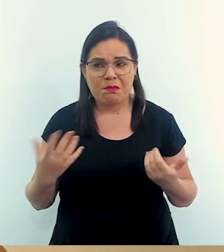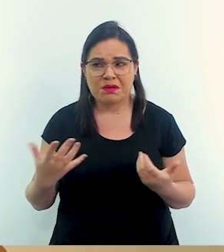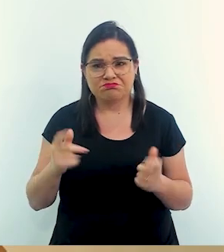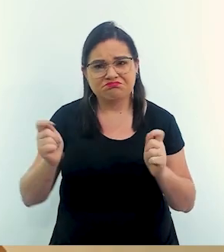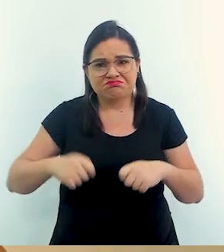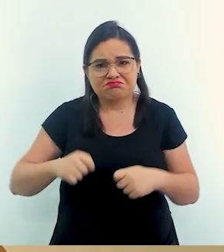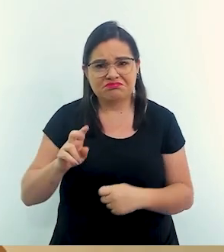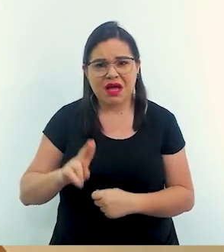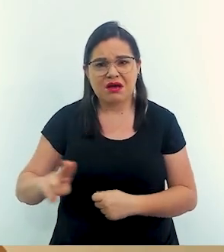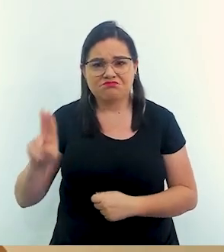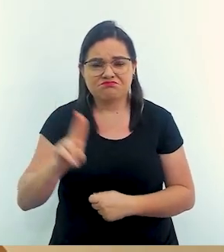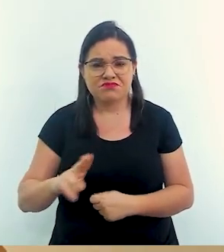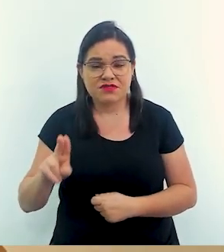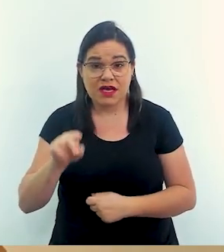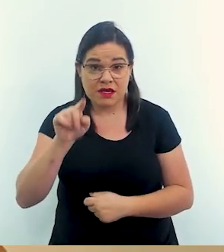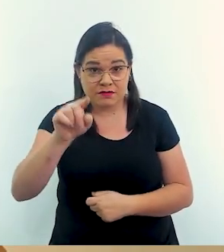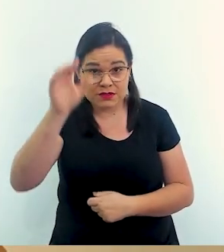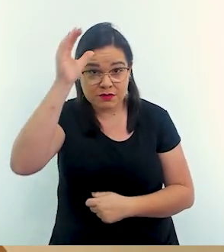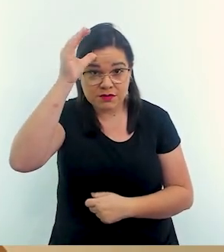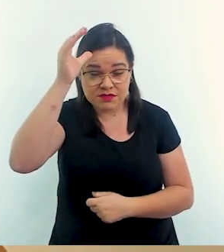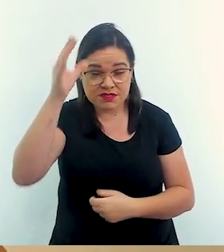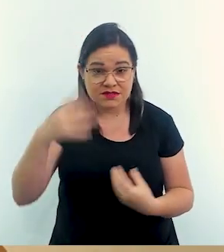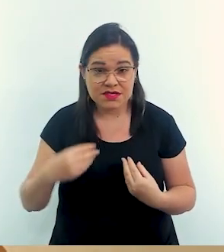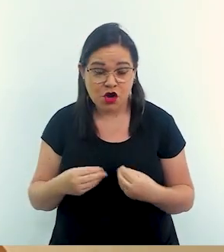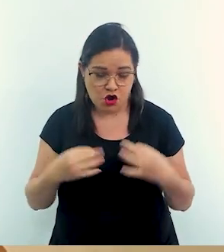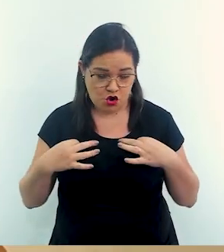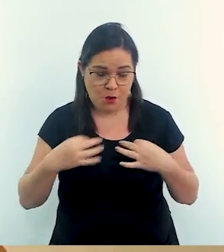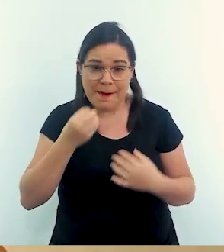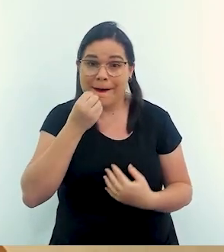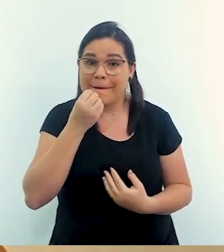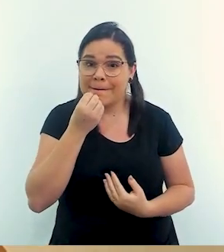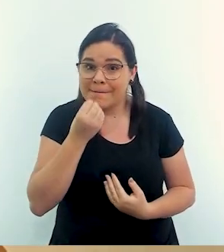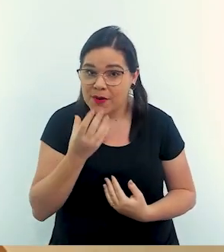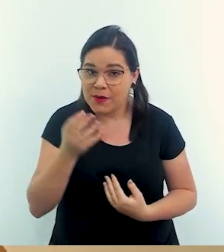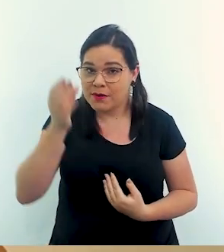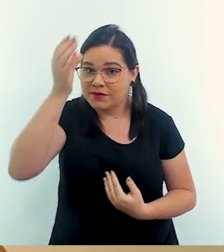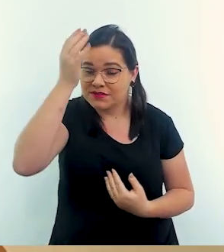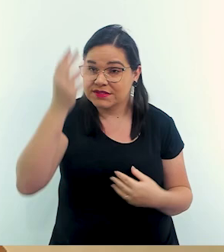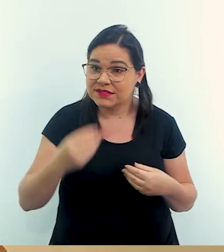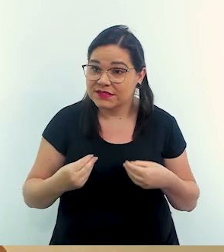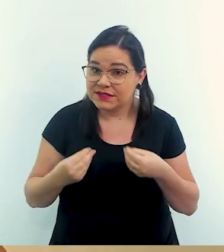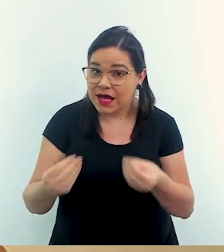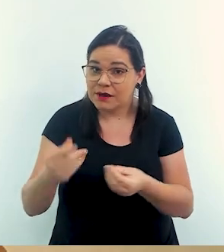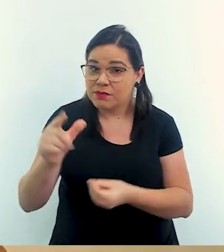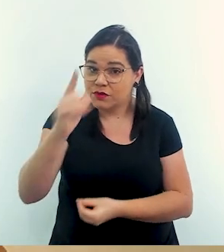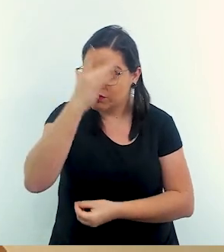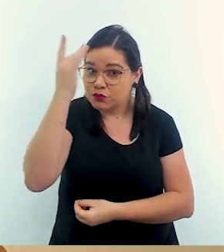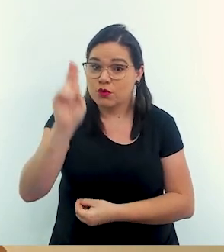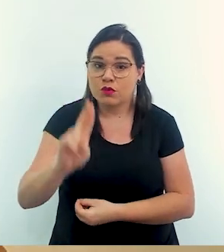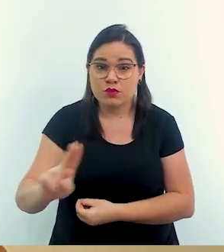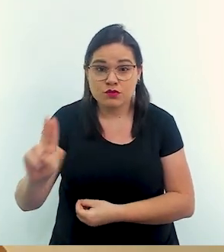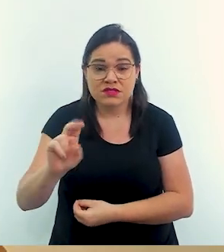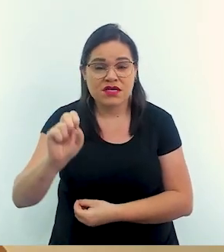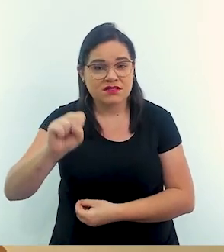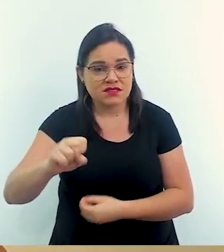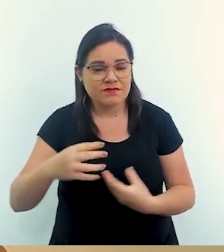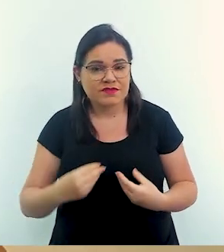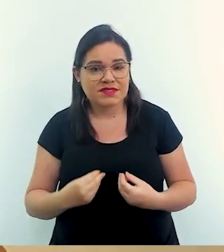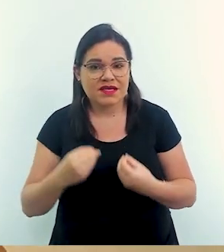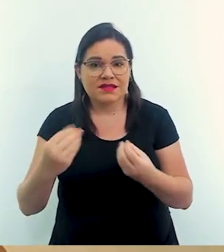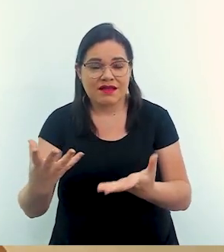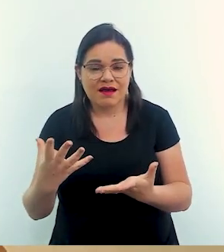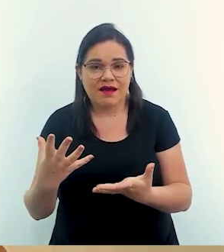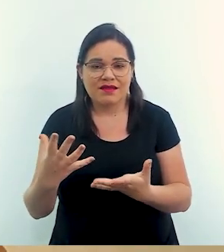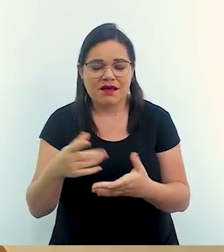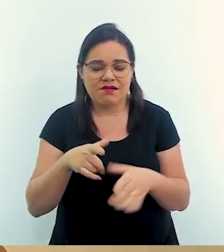tenha um bom uso, e você, com sua consciência, doa aquela roupa boa, aquela roupa que pode ser utilizada, você vai doar